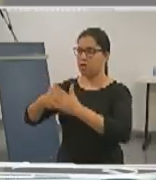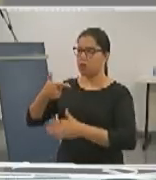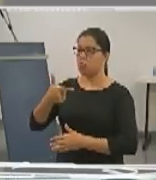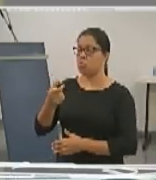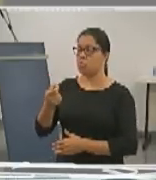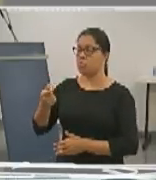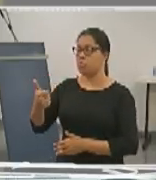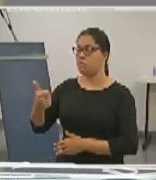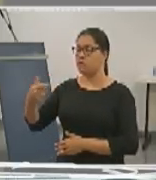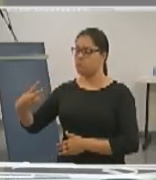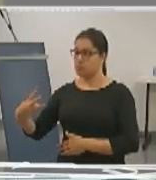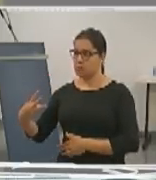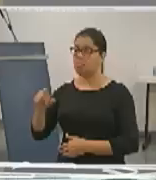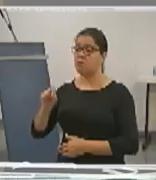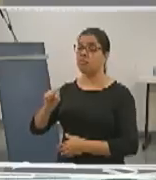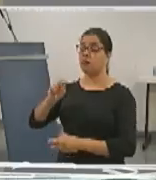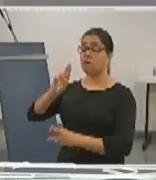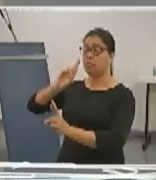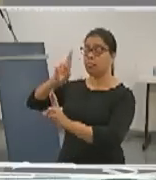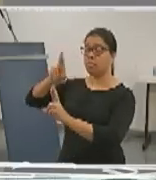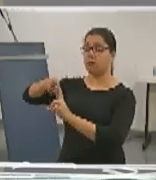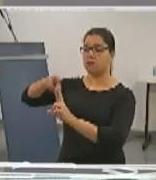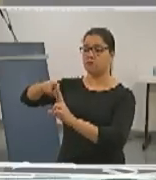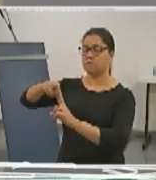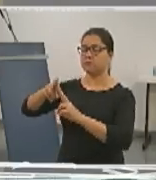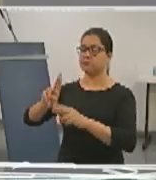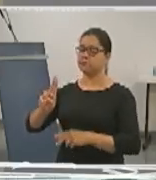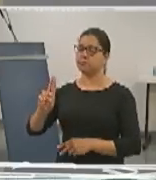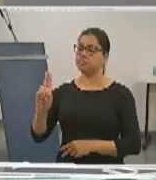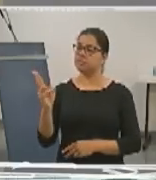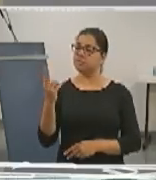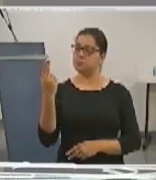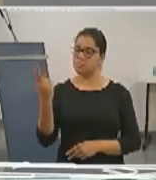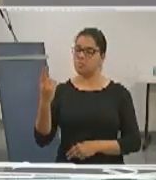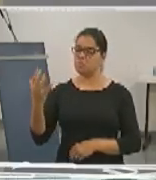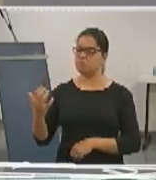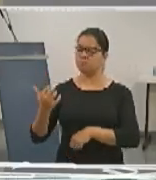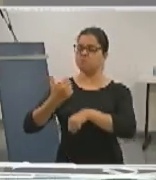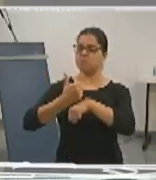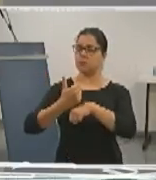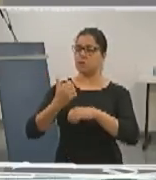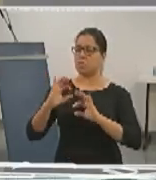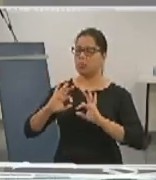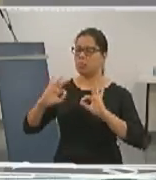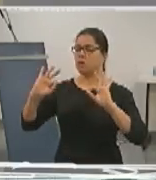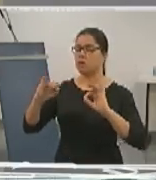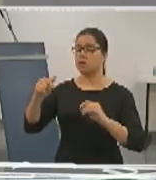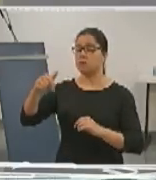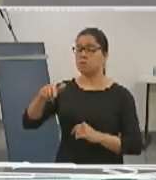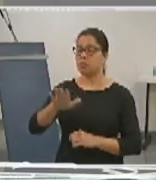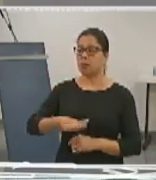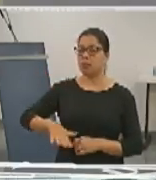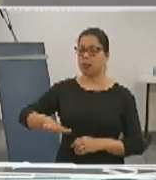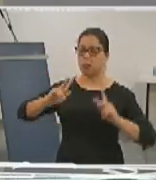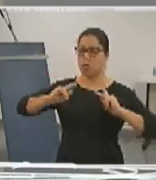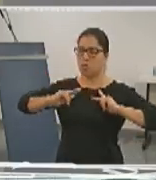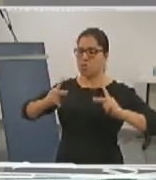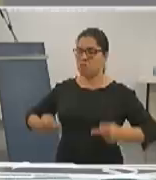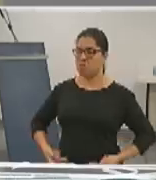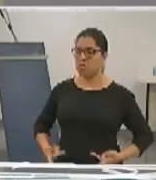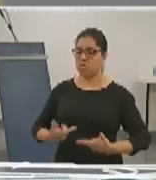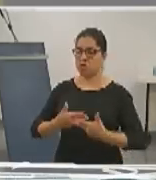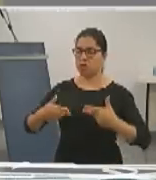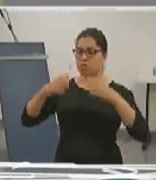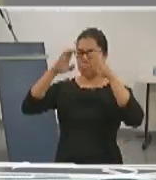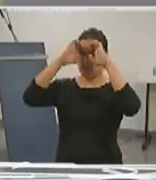HU referência na atenção à saúde em média e alta complexidade, um espaço humanizado, ético,